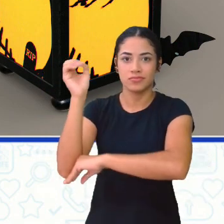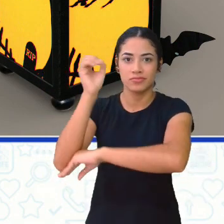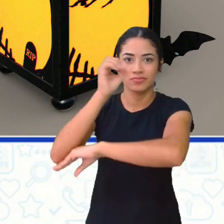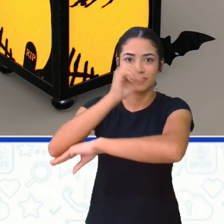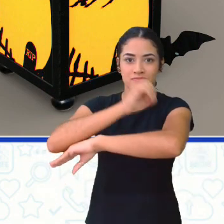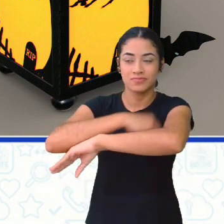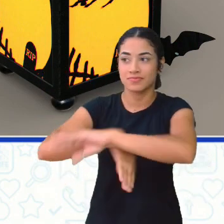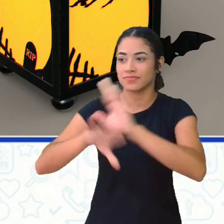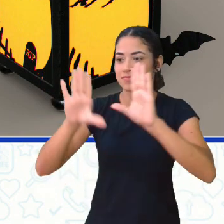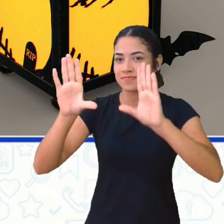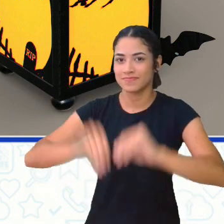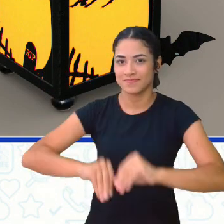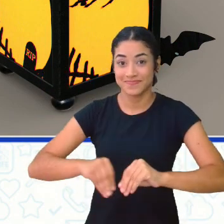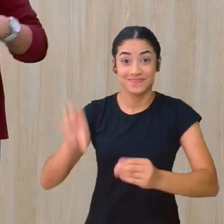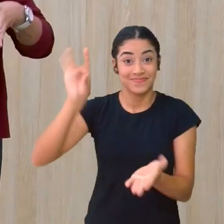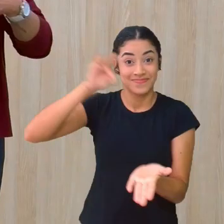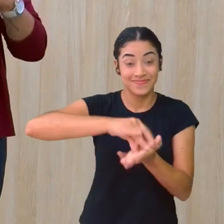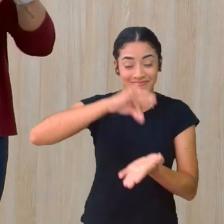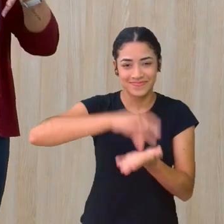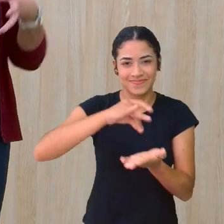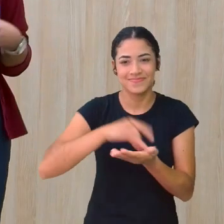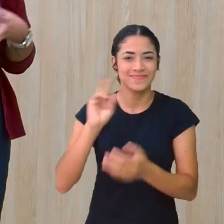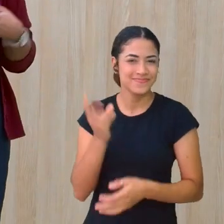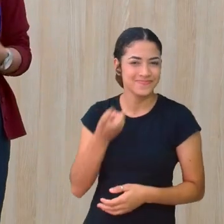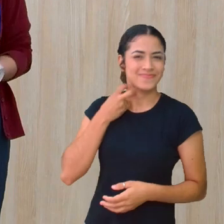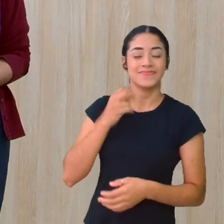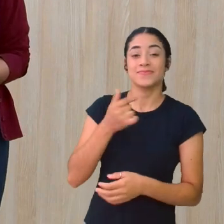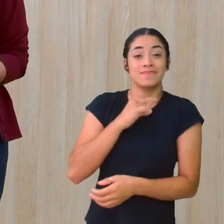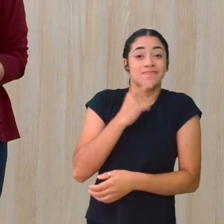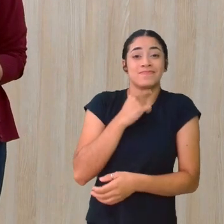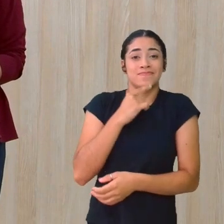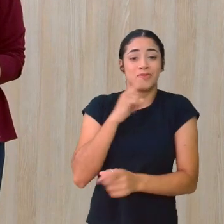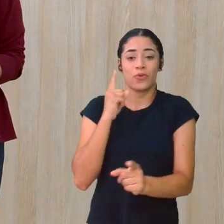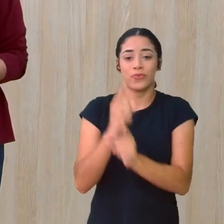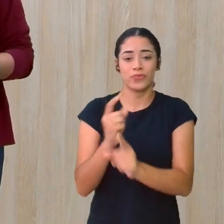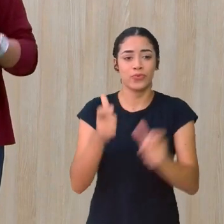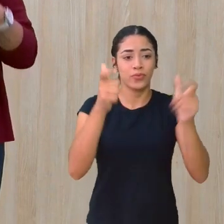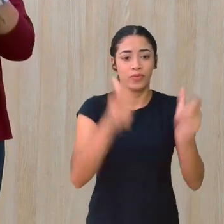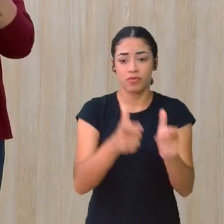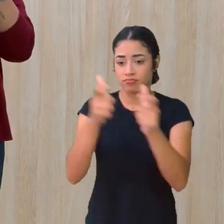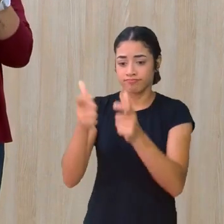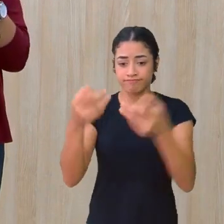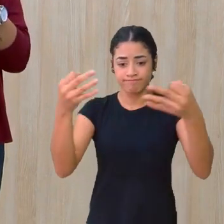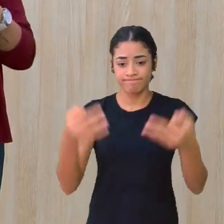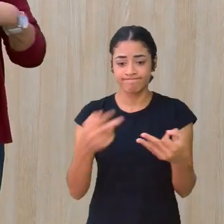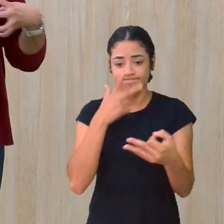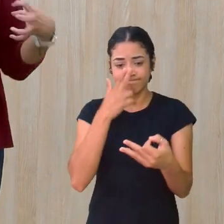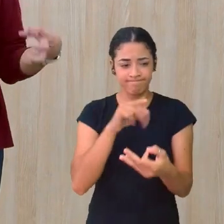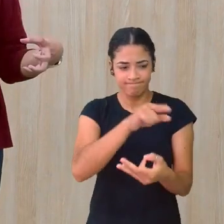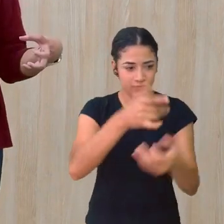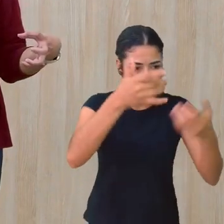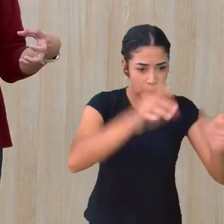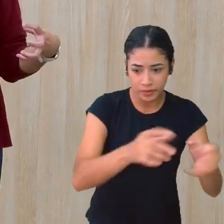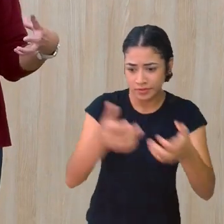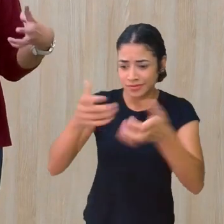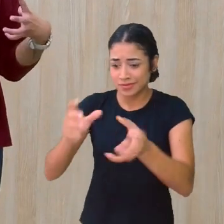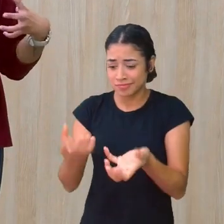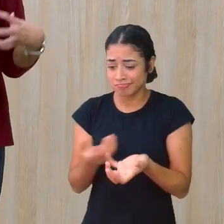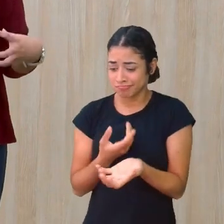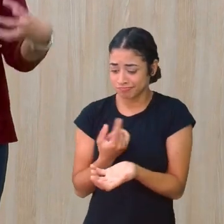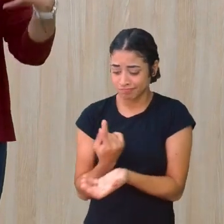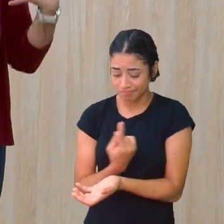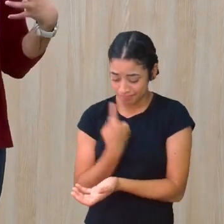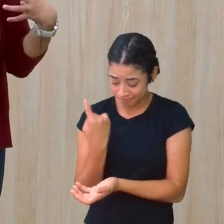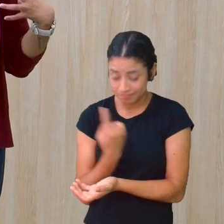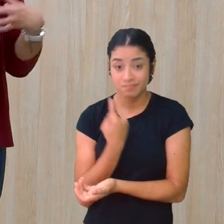na verdade, o morceguinho Ele não conseguiu encontrar o seu lugar, né? É como se ele tivesse sido rejeitado pelos dois grupos E ele